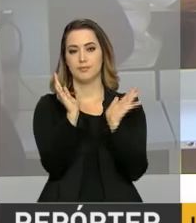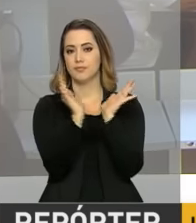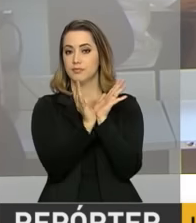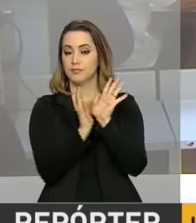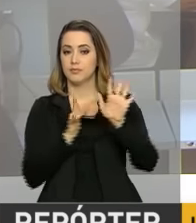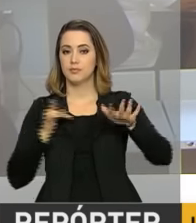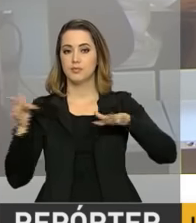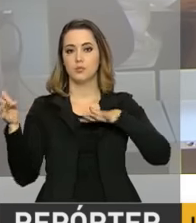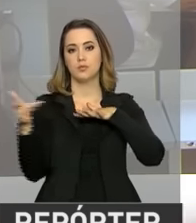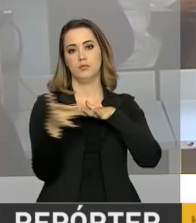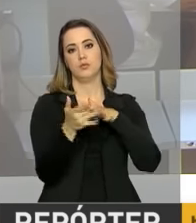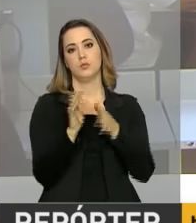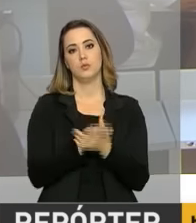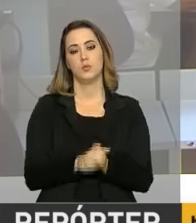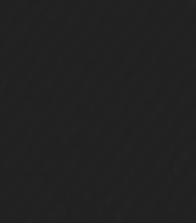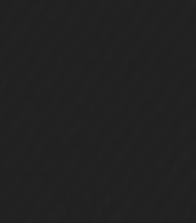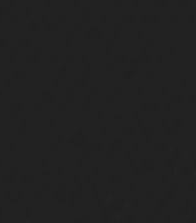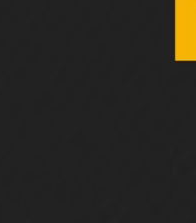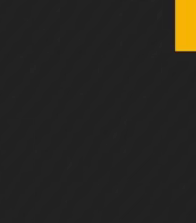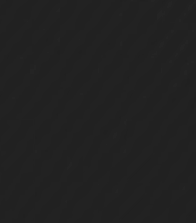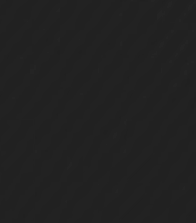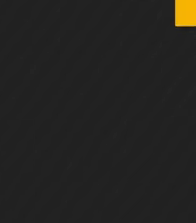as novidades também pelas nossas redes sociais.